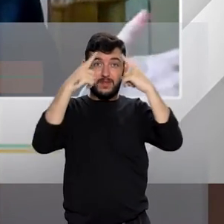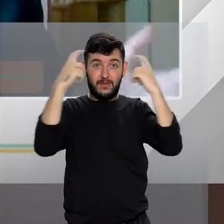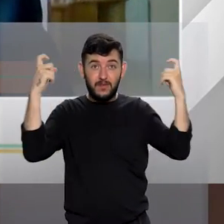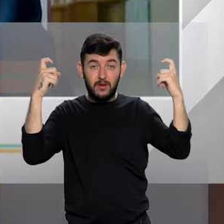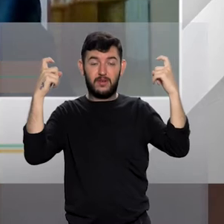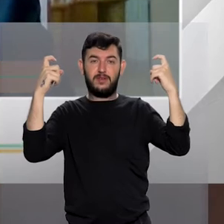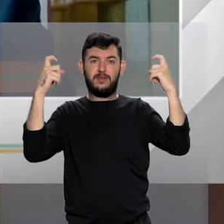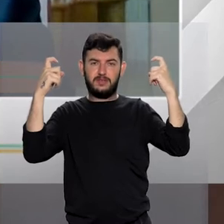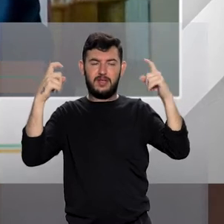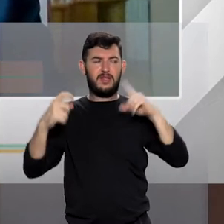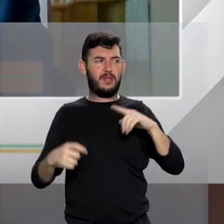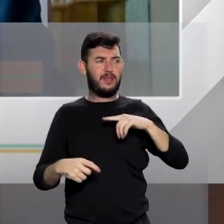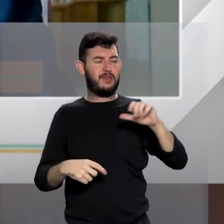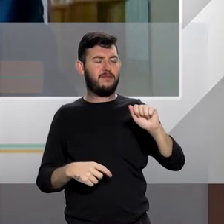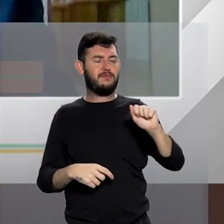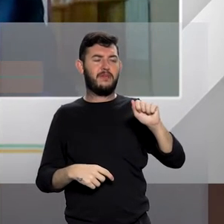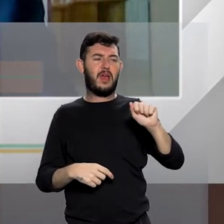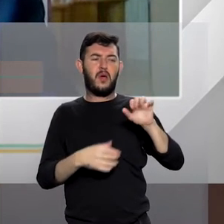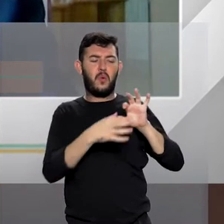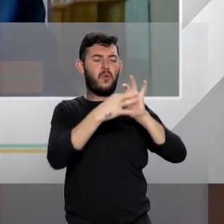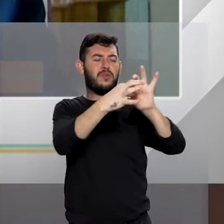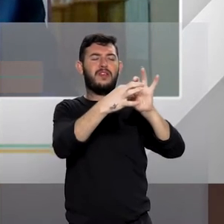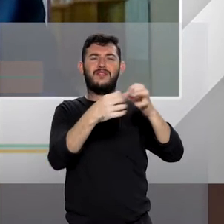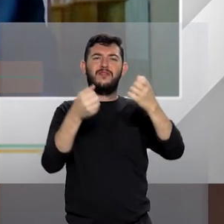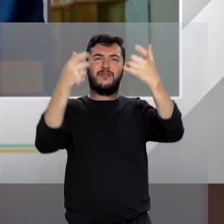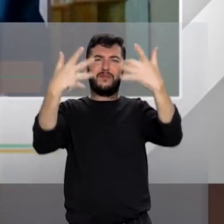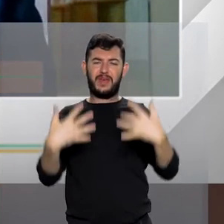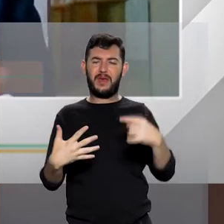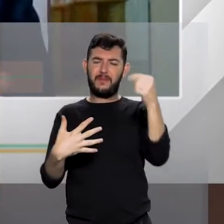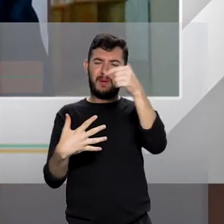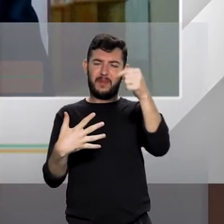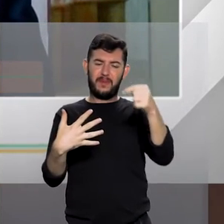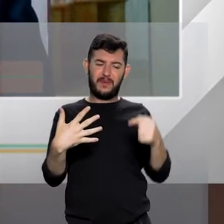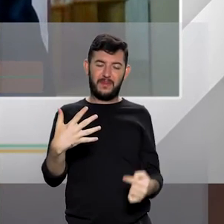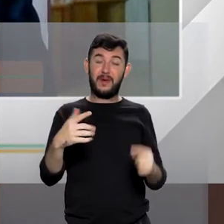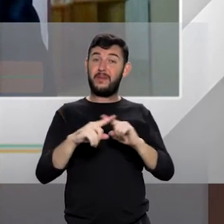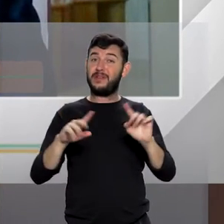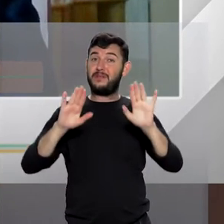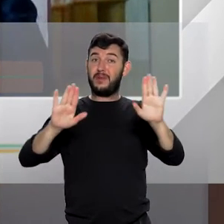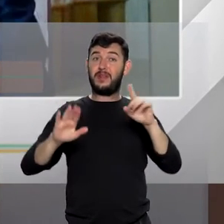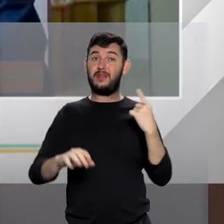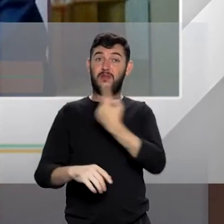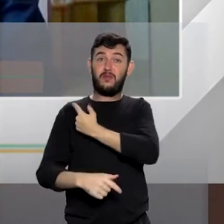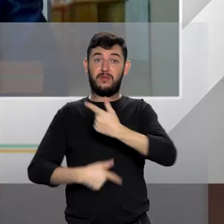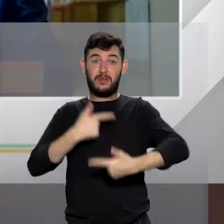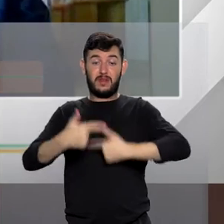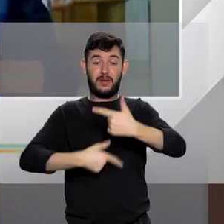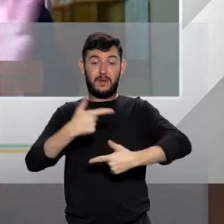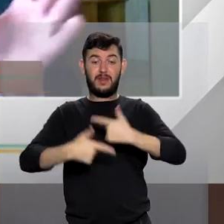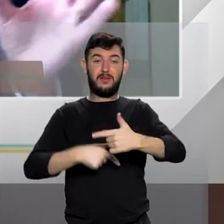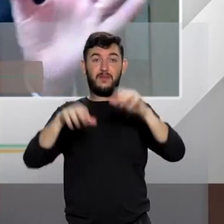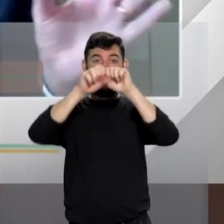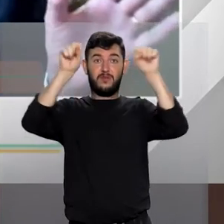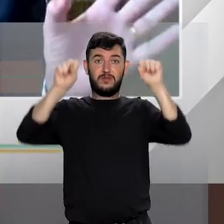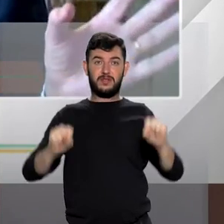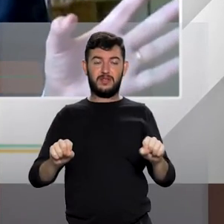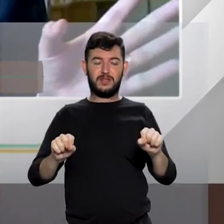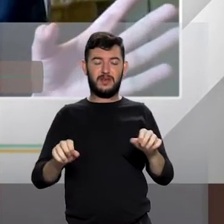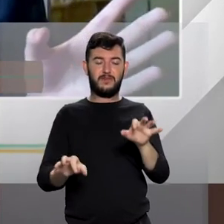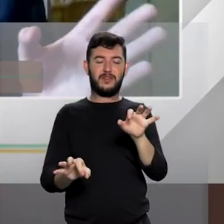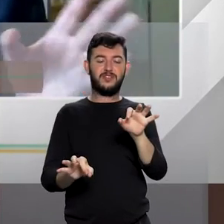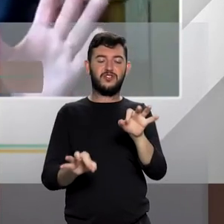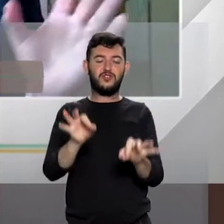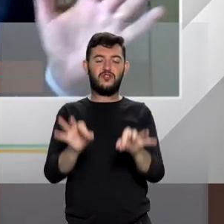áreas, todas essas que eu acabei de indicar, e talvez até algumas outras. Nós, no sistema de justiça, estamos no final desse leque